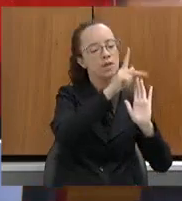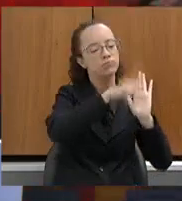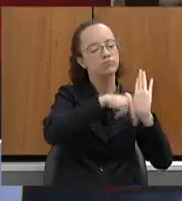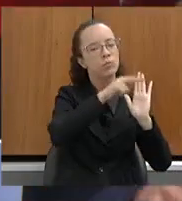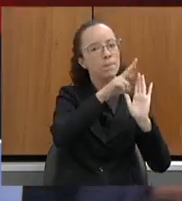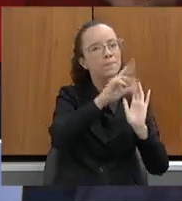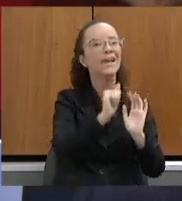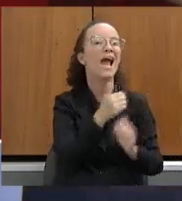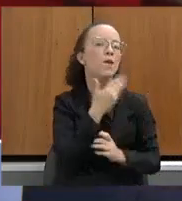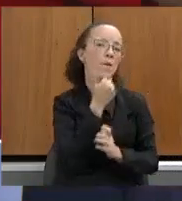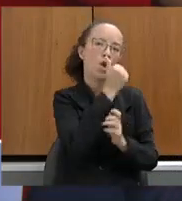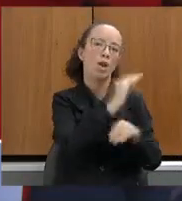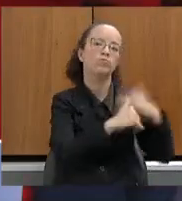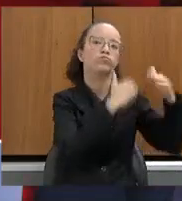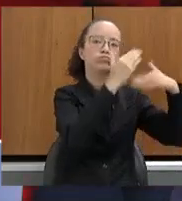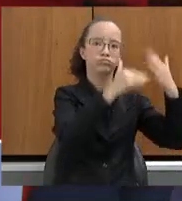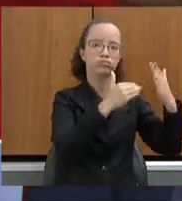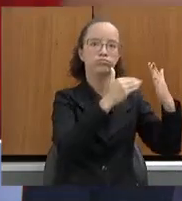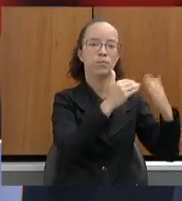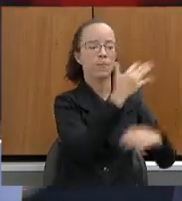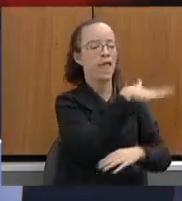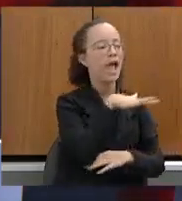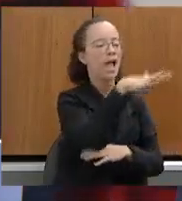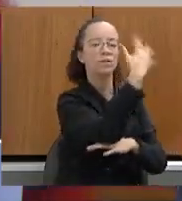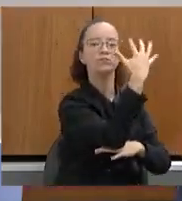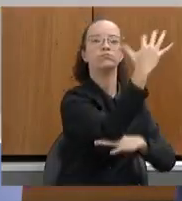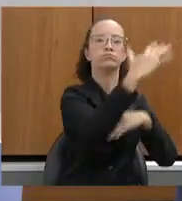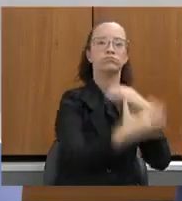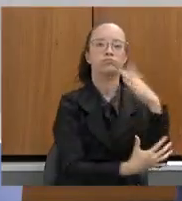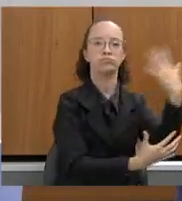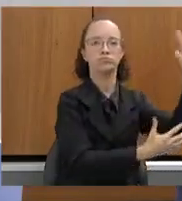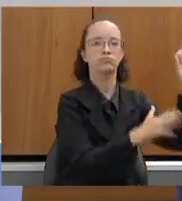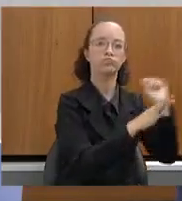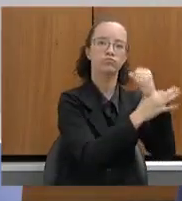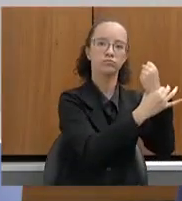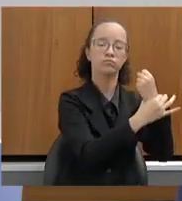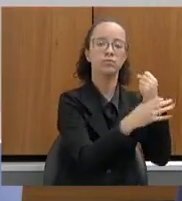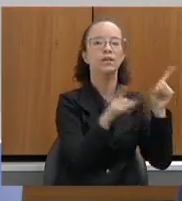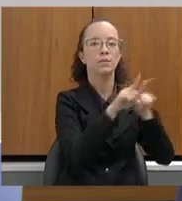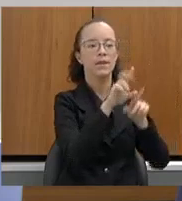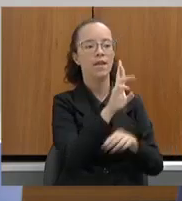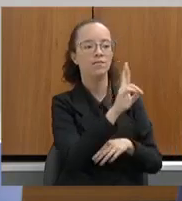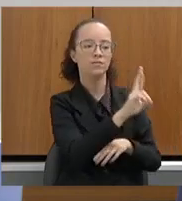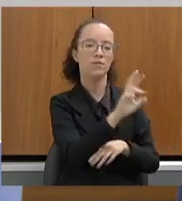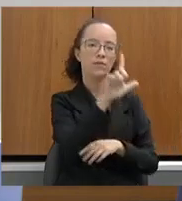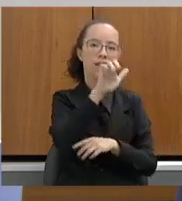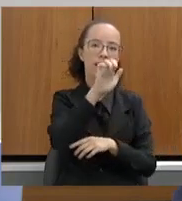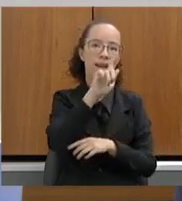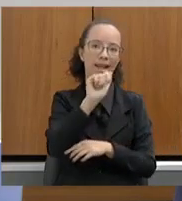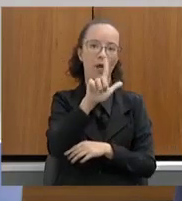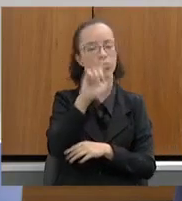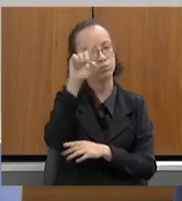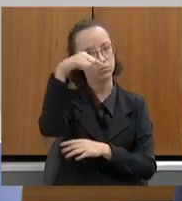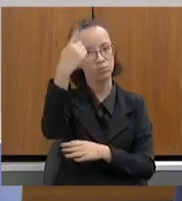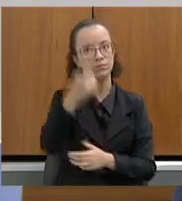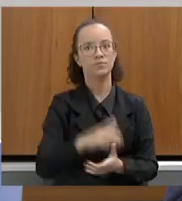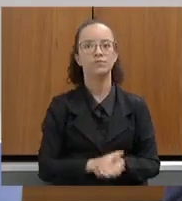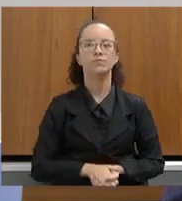seja, na restauração de áreas de preservação permanente e reserva legal. Próximo, por favor.